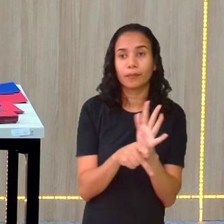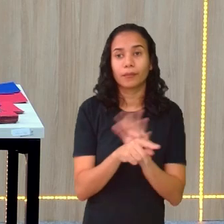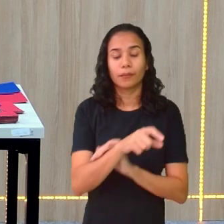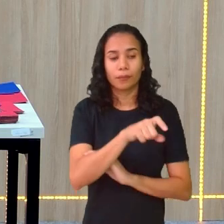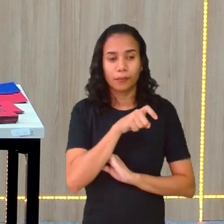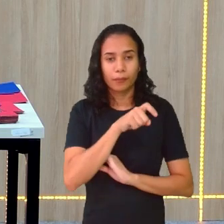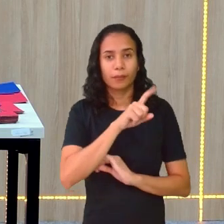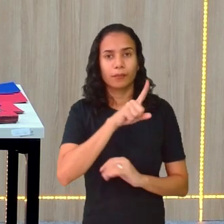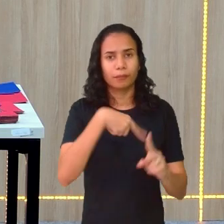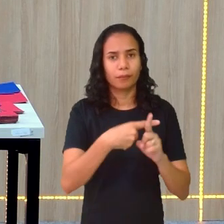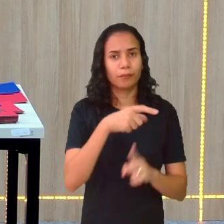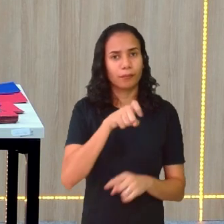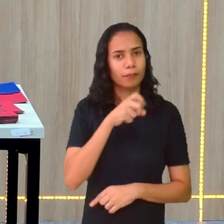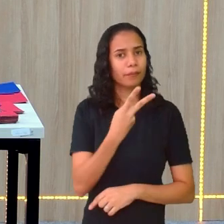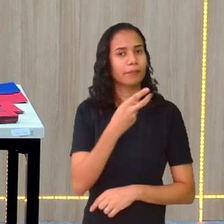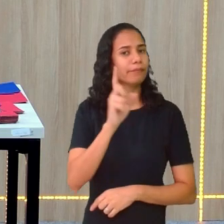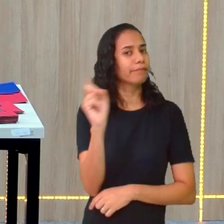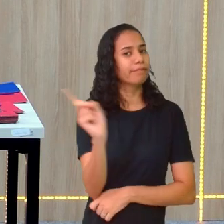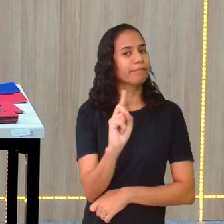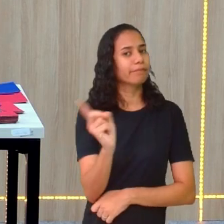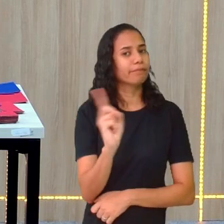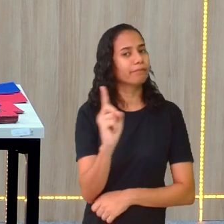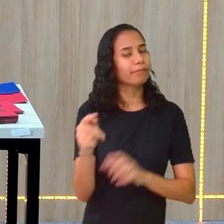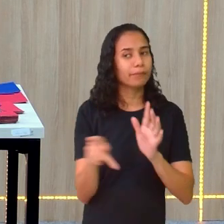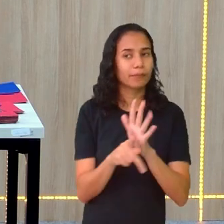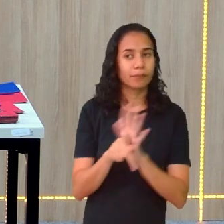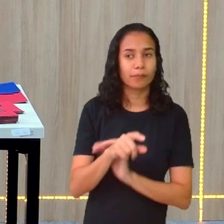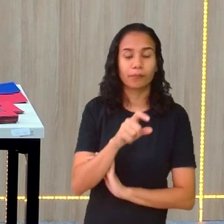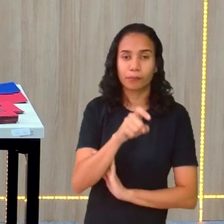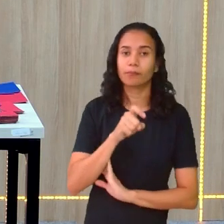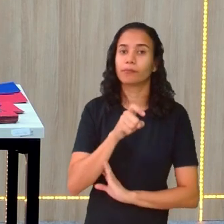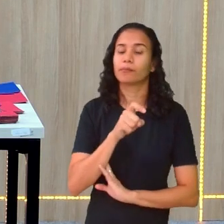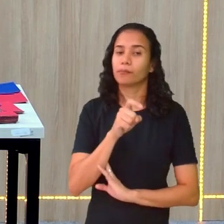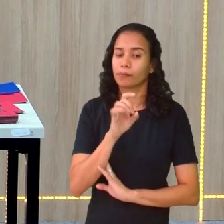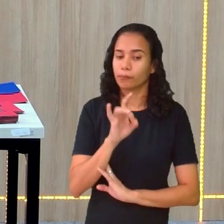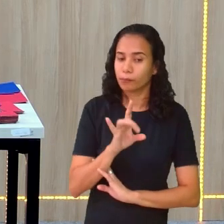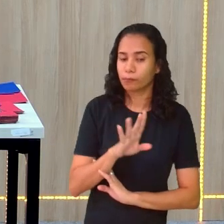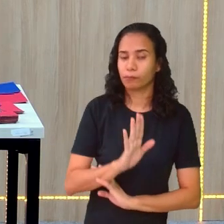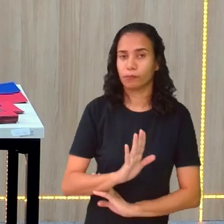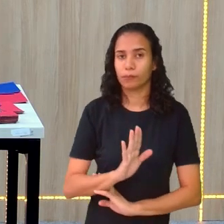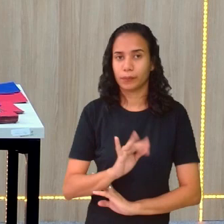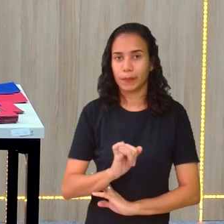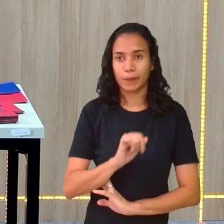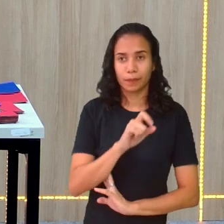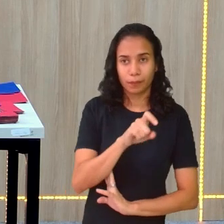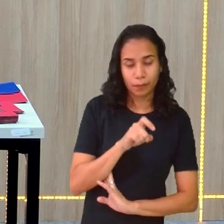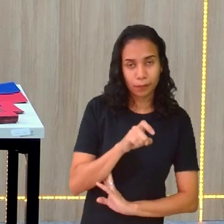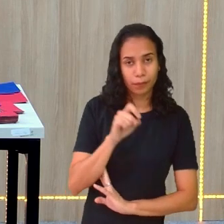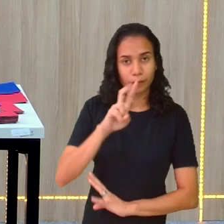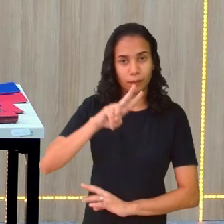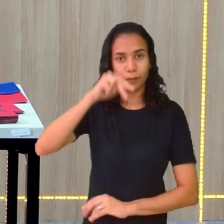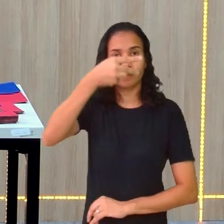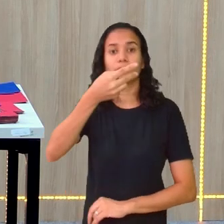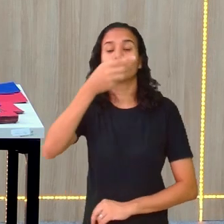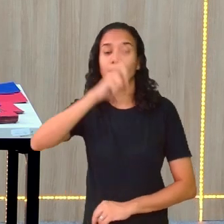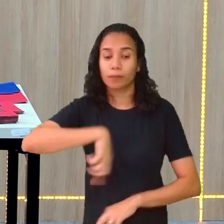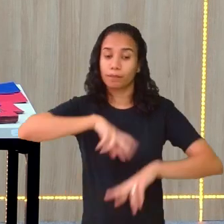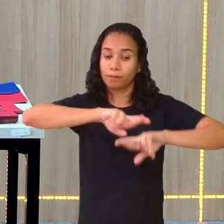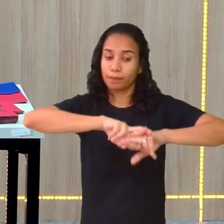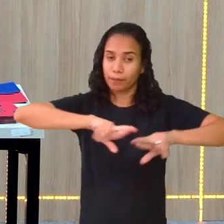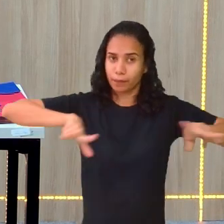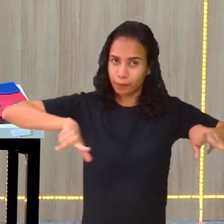x com x2. Nananina, não. x é uma coisa. x2 é